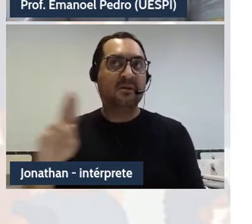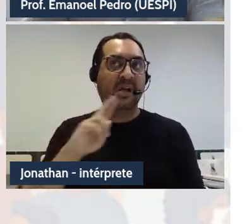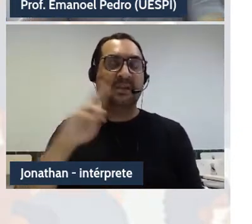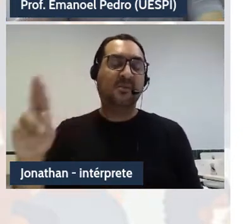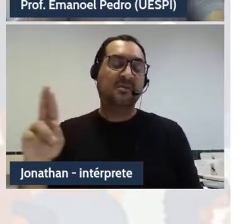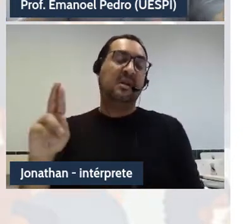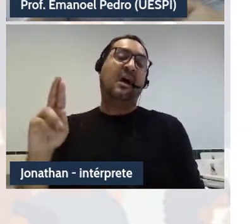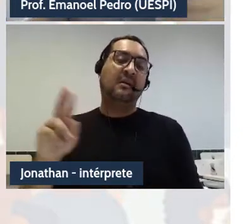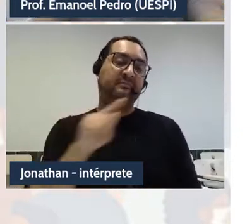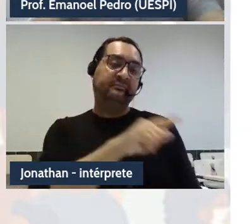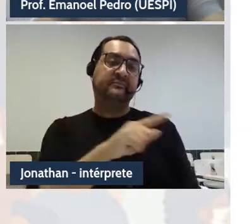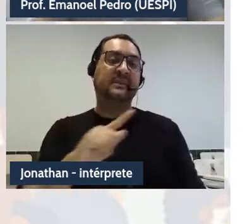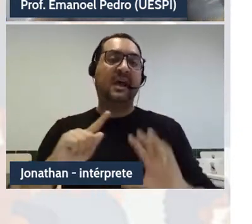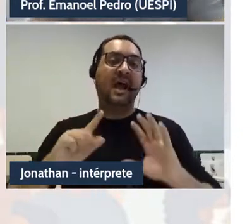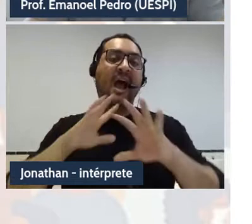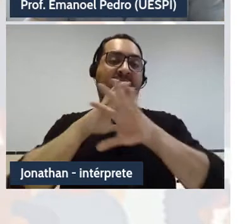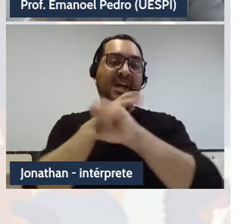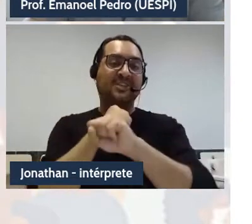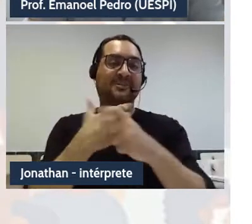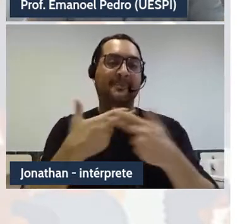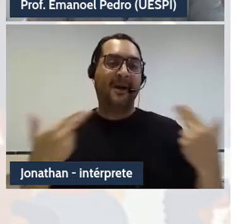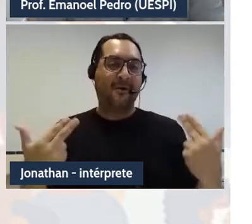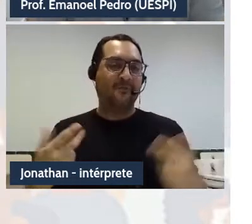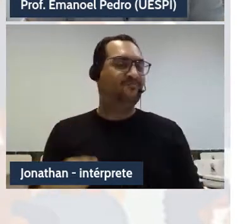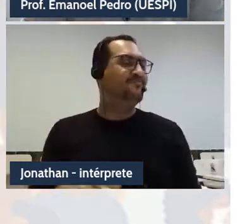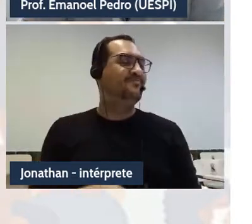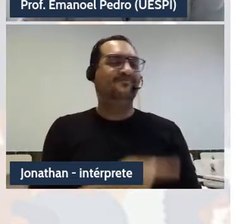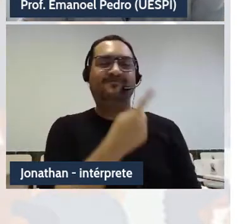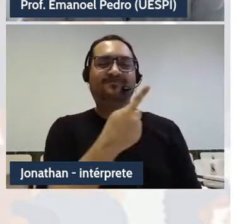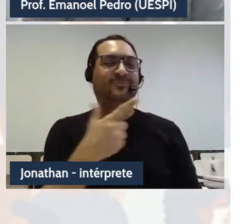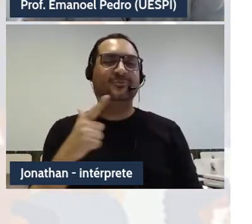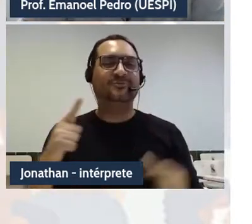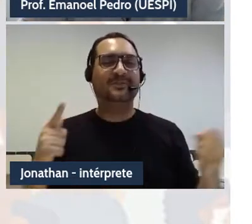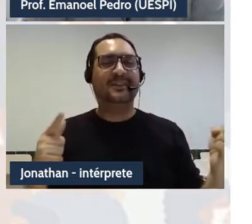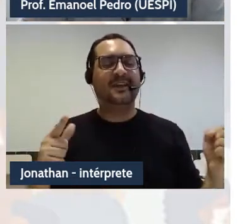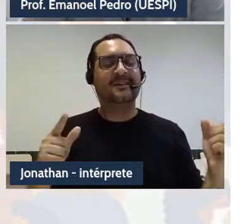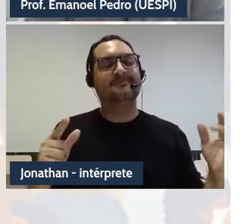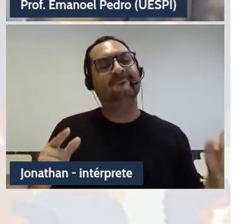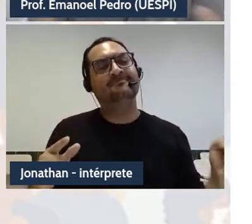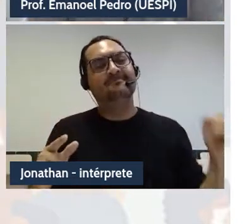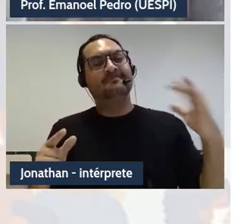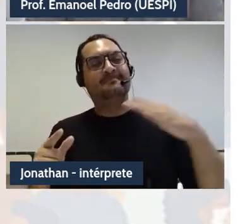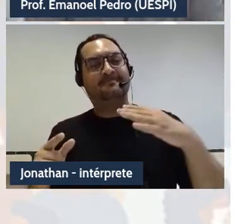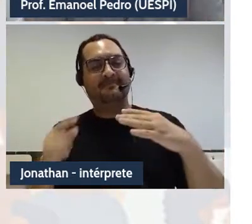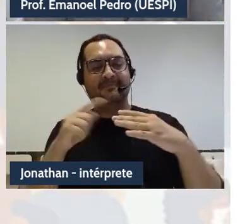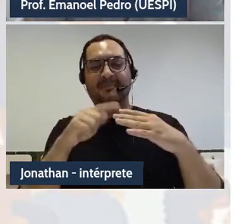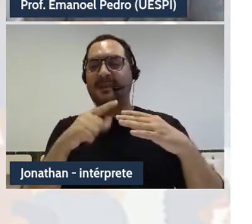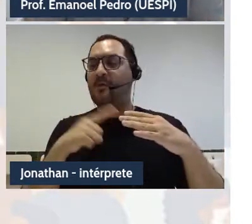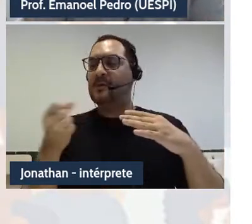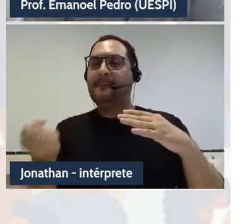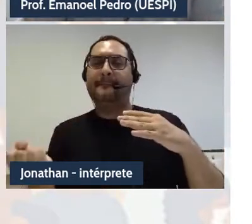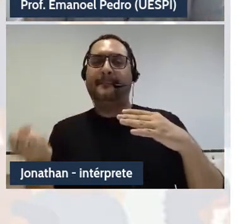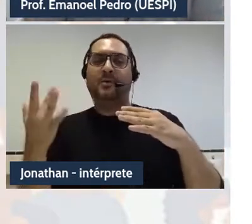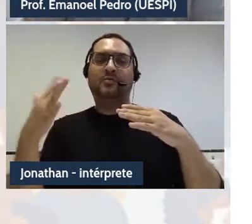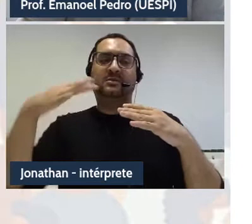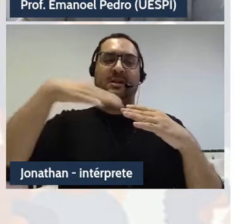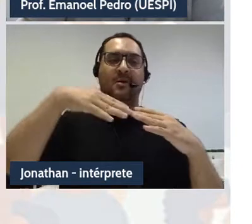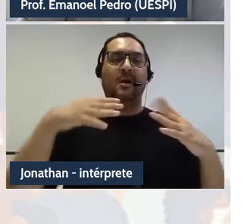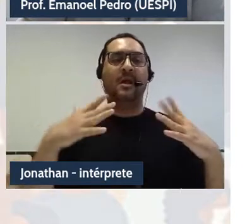produzir uma reação linguística a outra manifestação linguística. Mas, de outro lado,